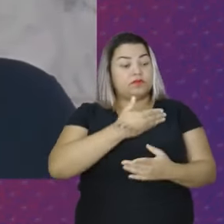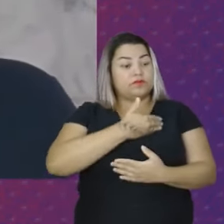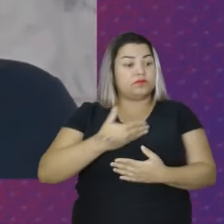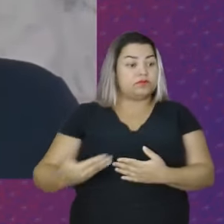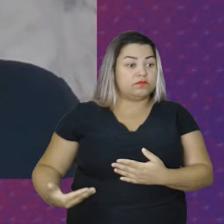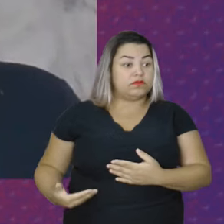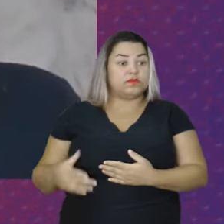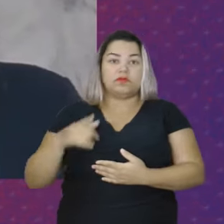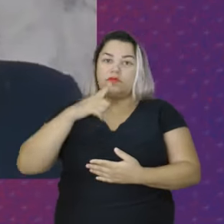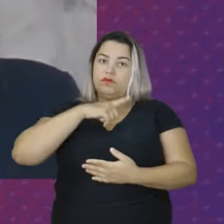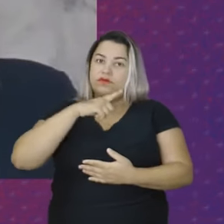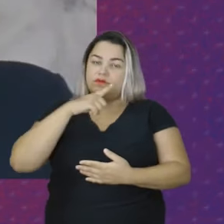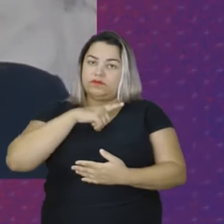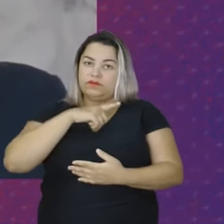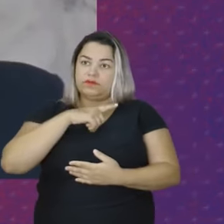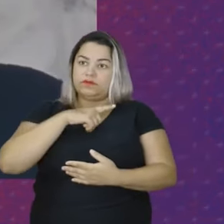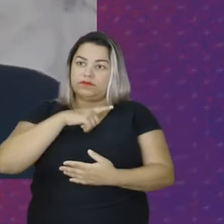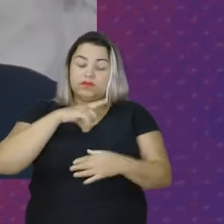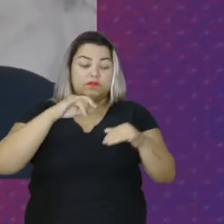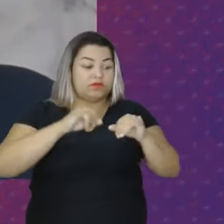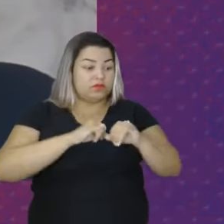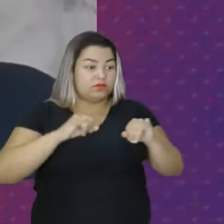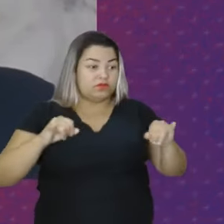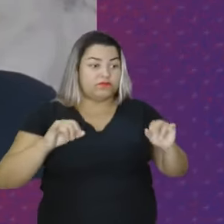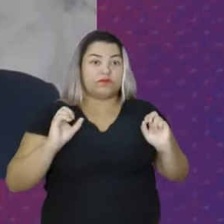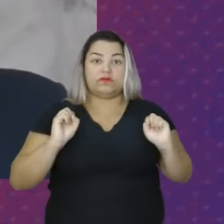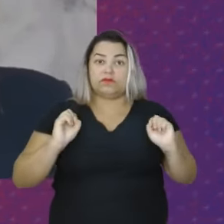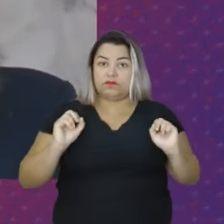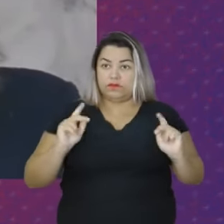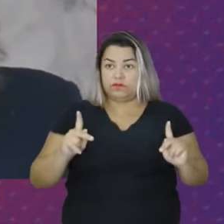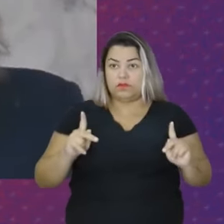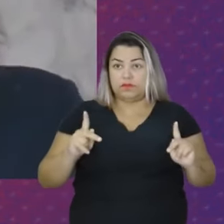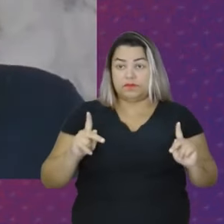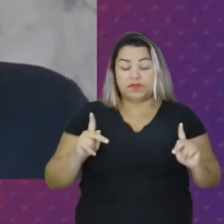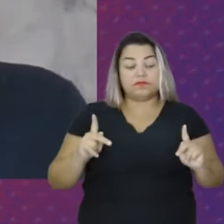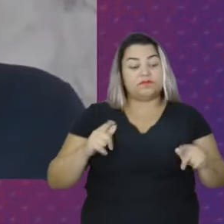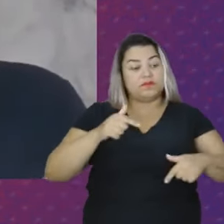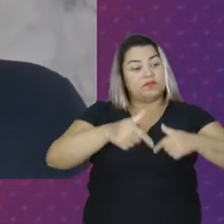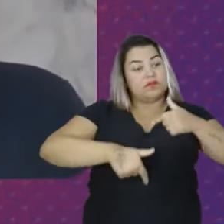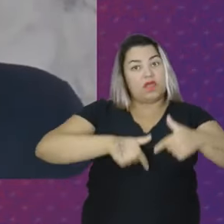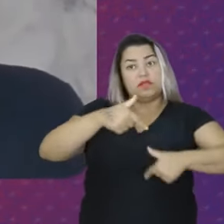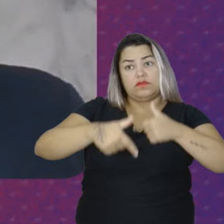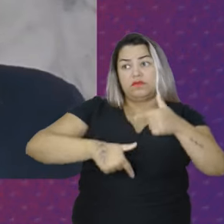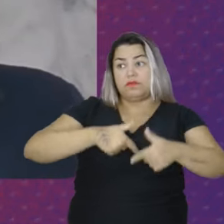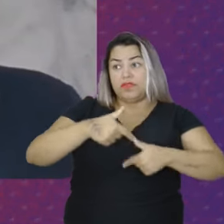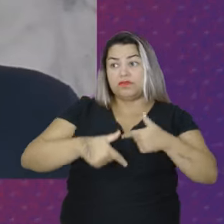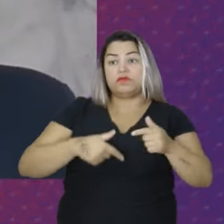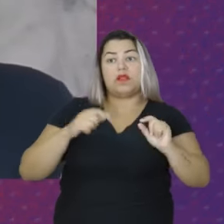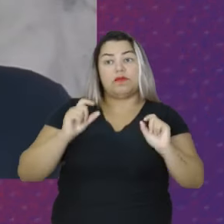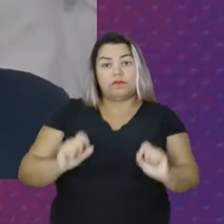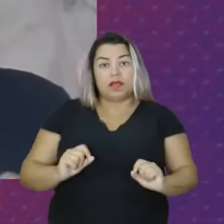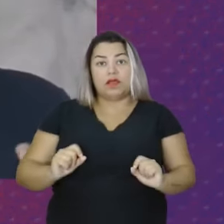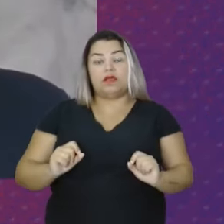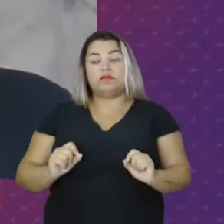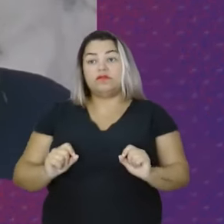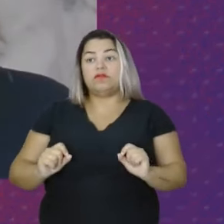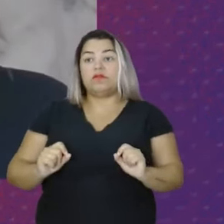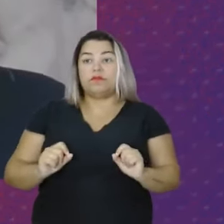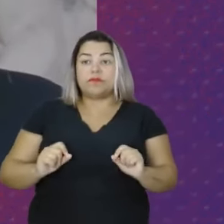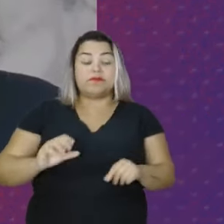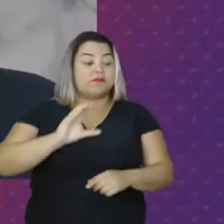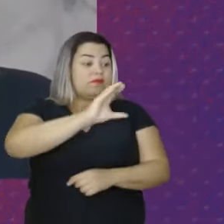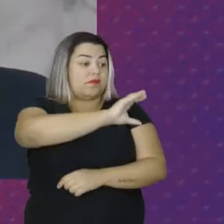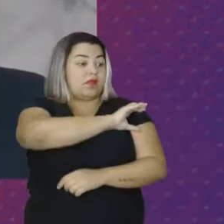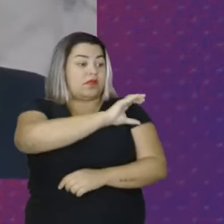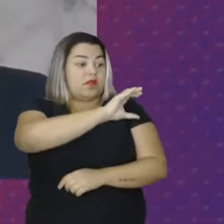tenha divulgação Bom, na área do trabalho, falando um pouquinho da área do trabalho, quem coordena essa